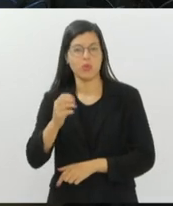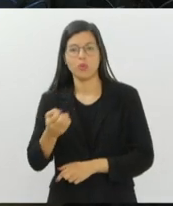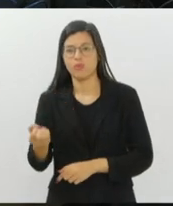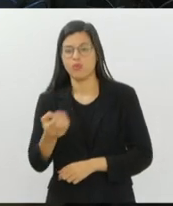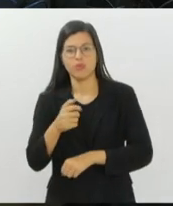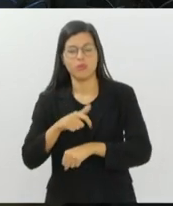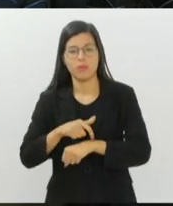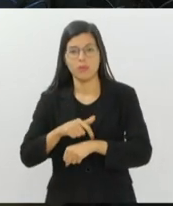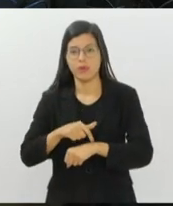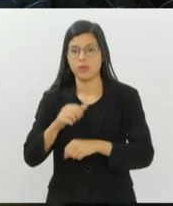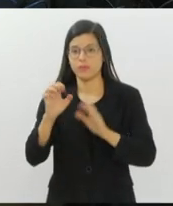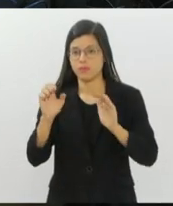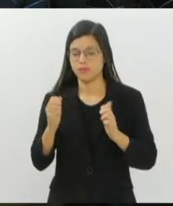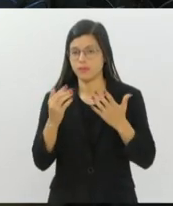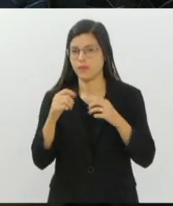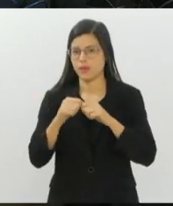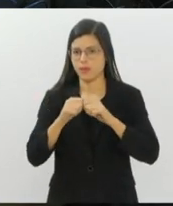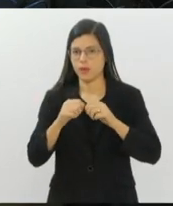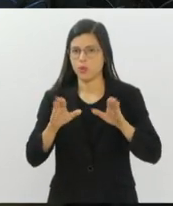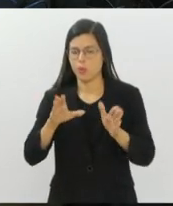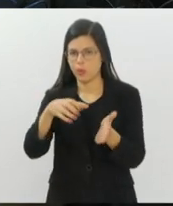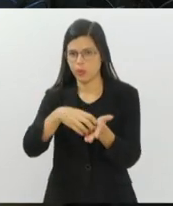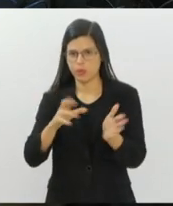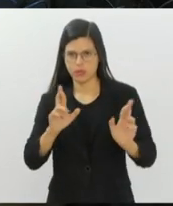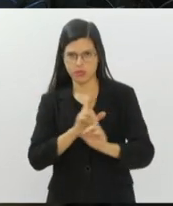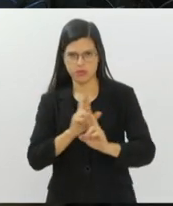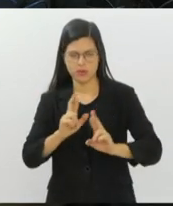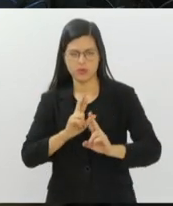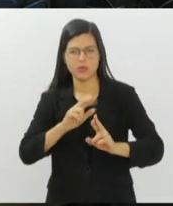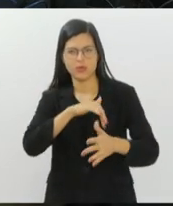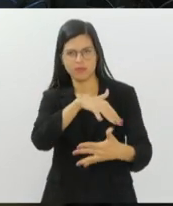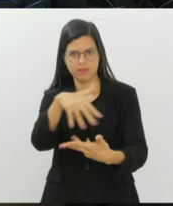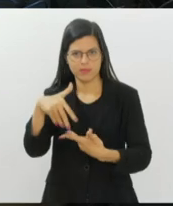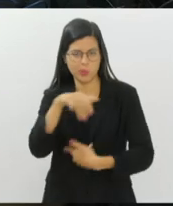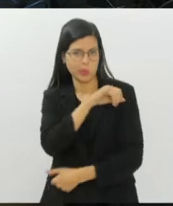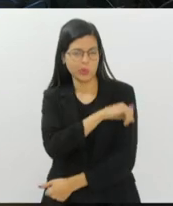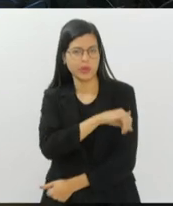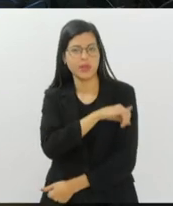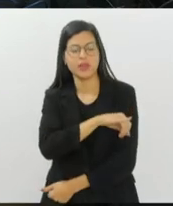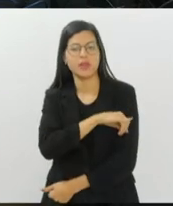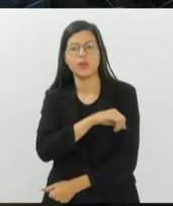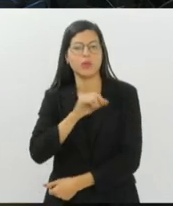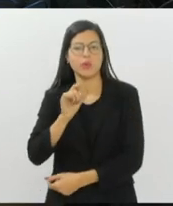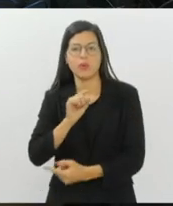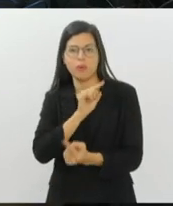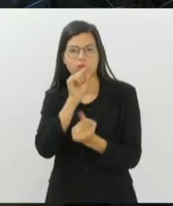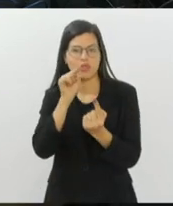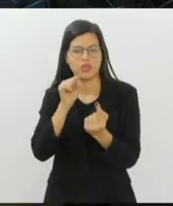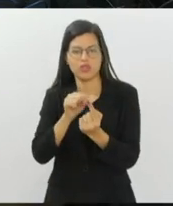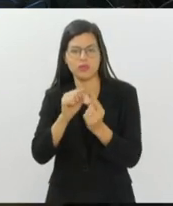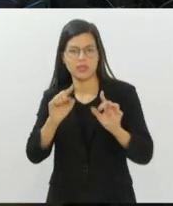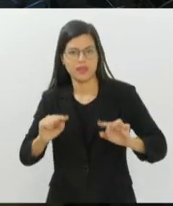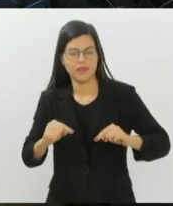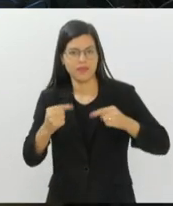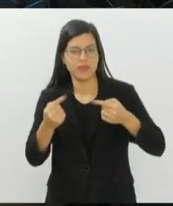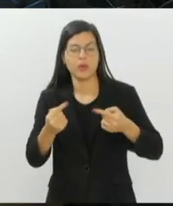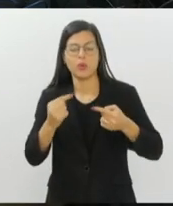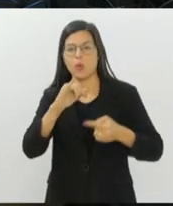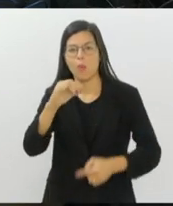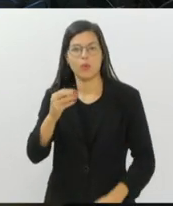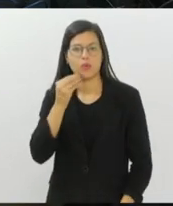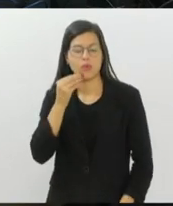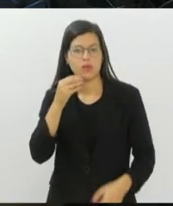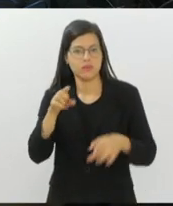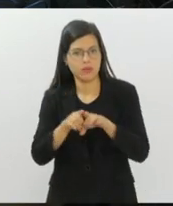promovido pelo Núcleo de Relações Internacionais do Rio de Janeiro, foi abordar os desafios, oportunidades e discutir a